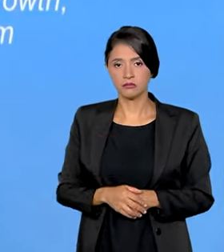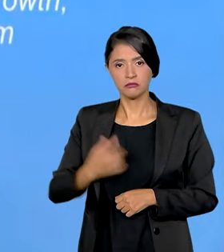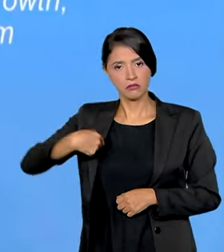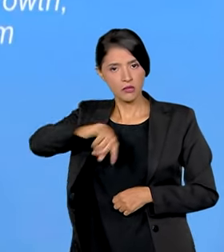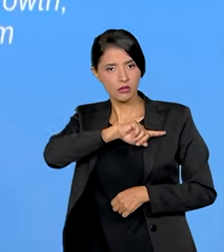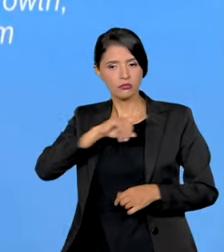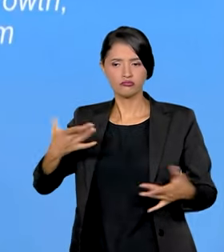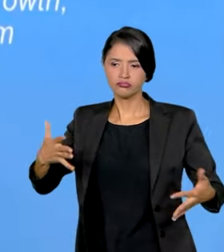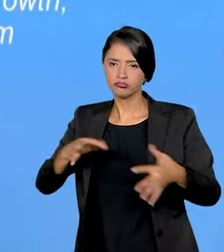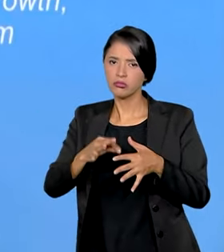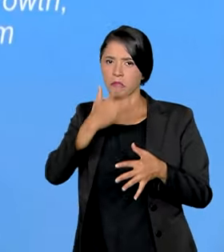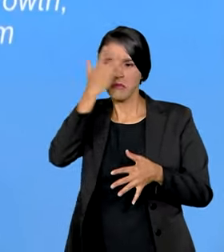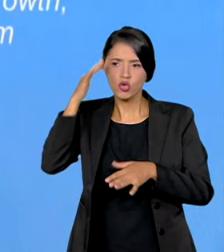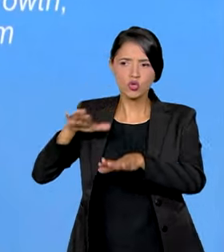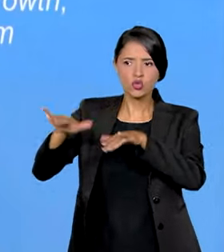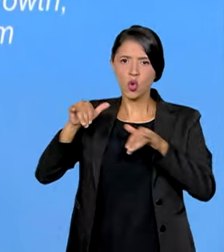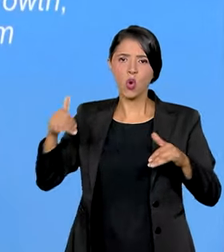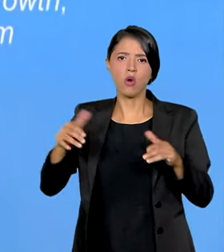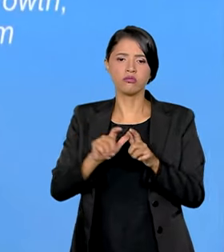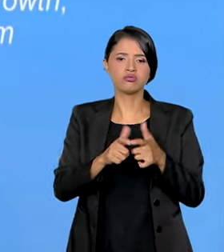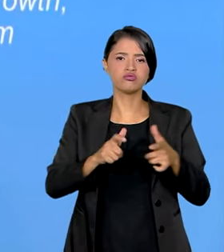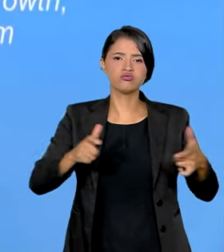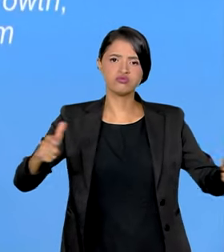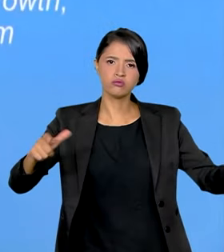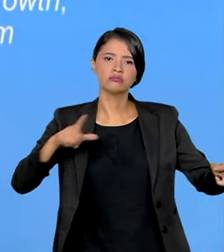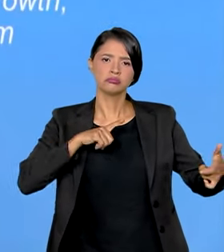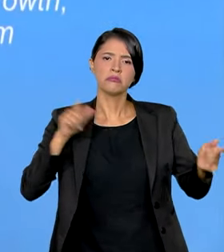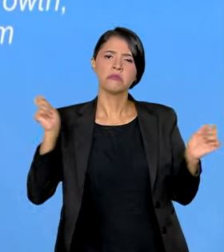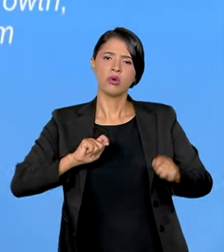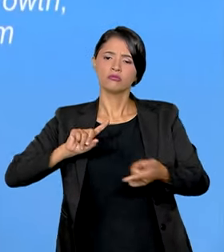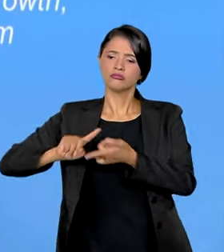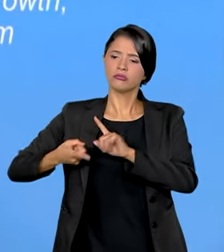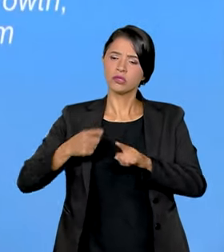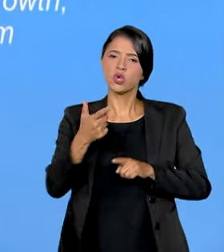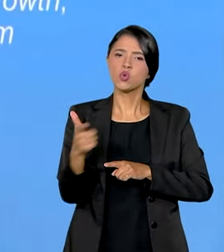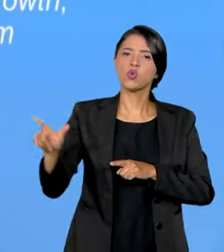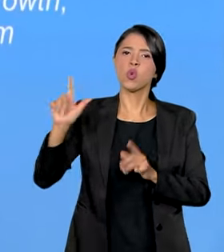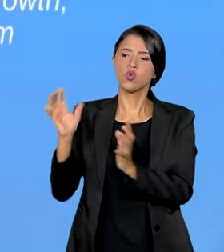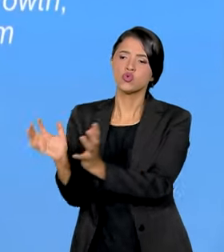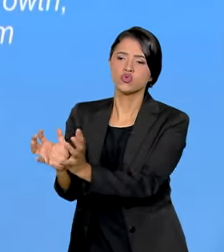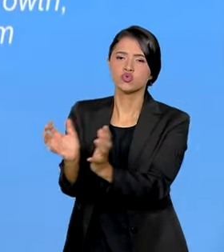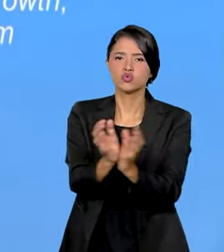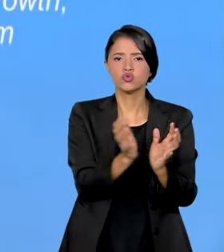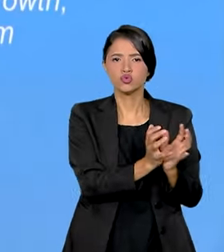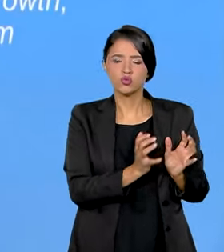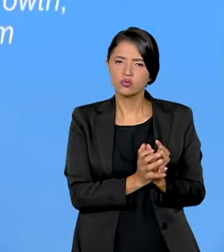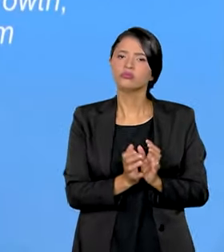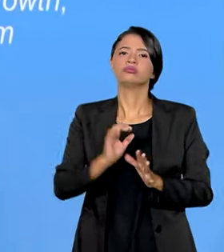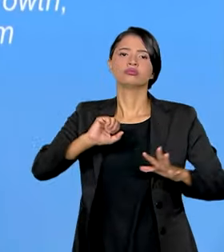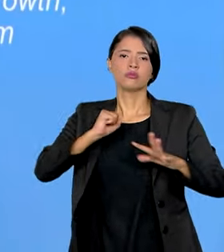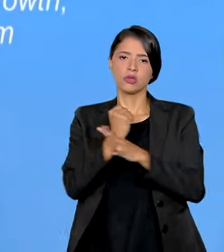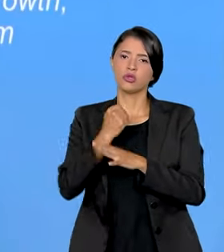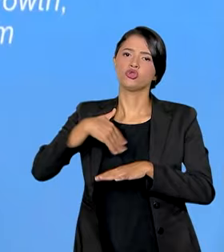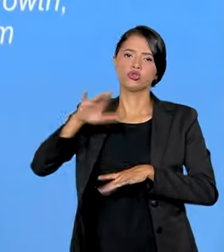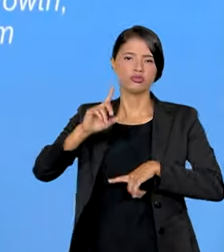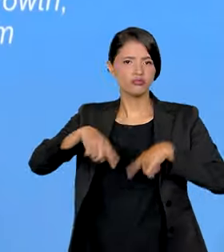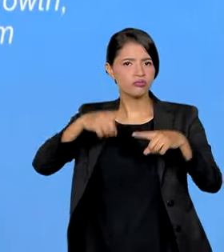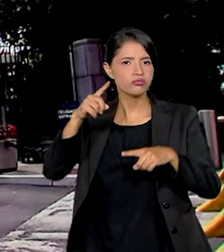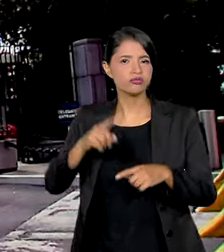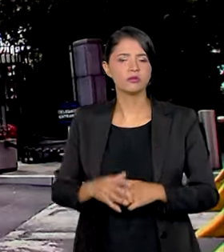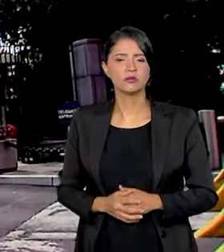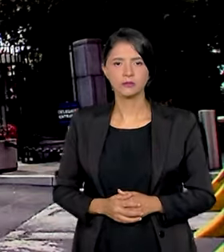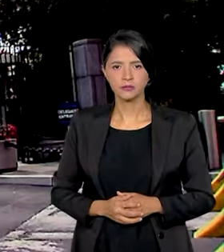junto e quanto mais gente nós tivermos, a gente pode negociar com outros blocos com maior garantia de